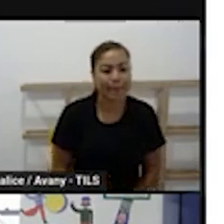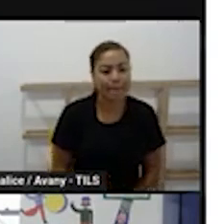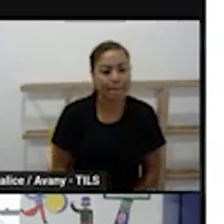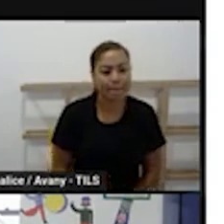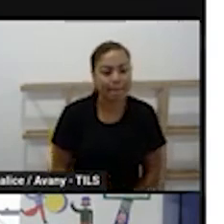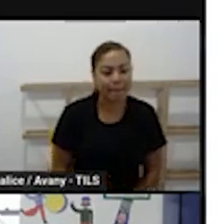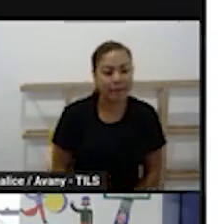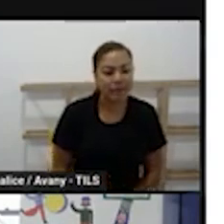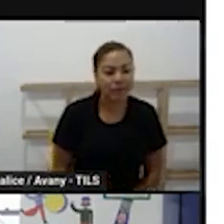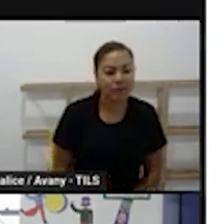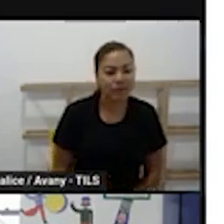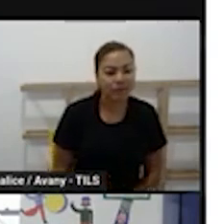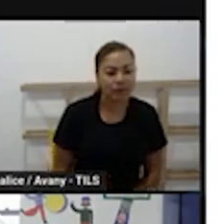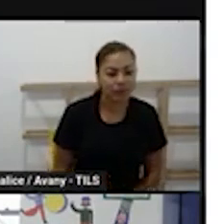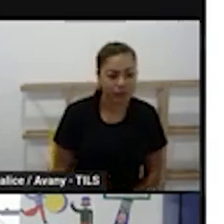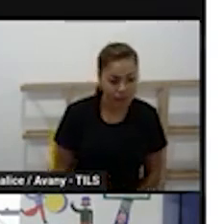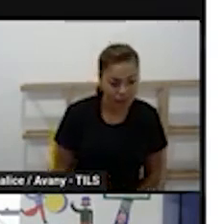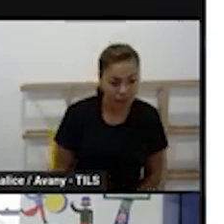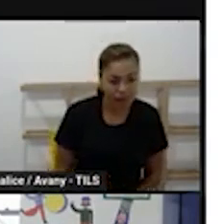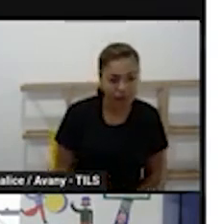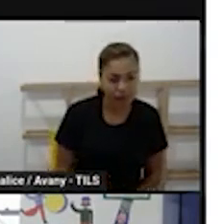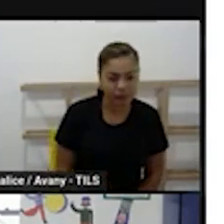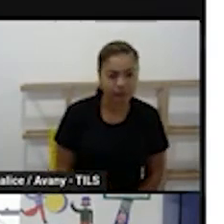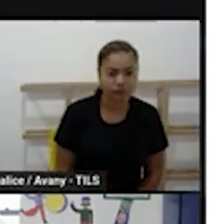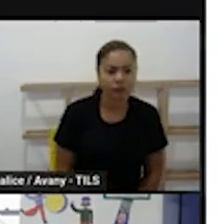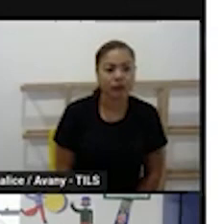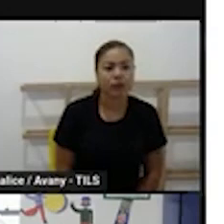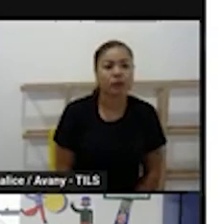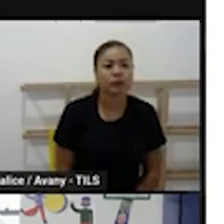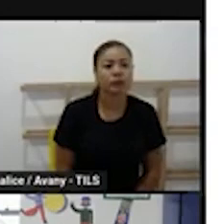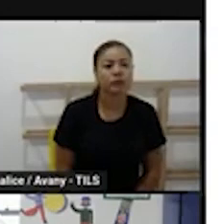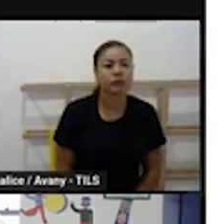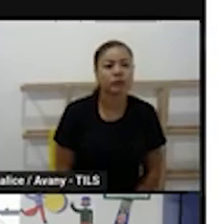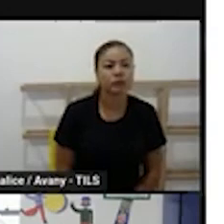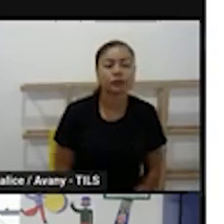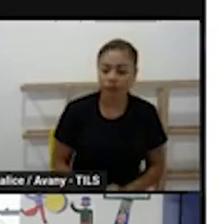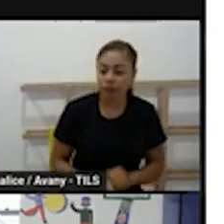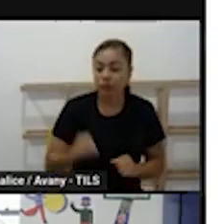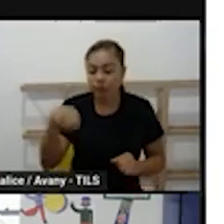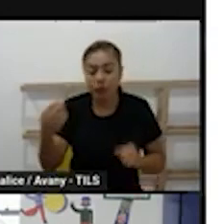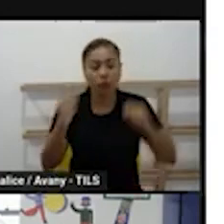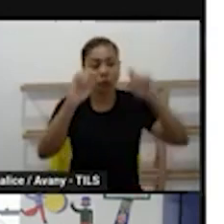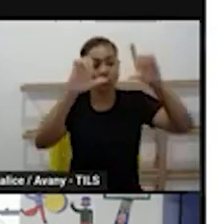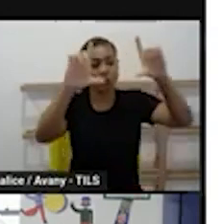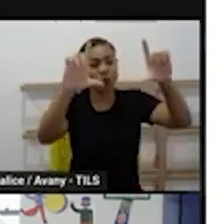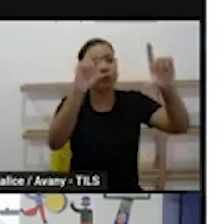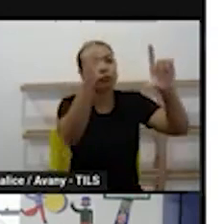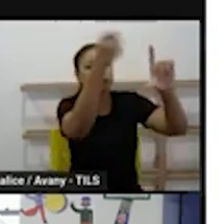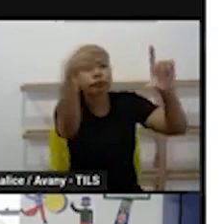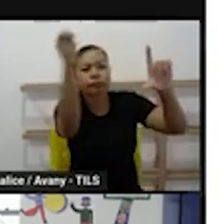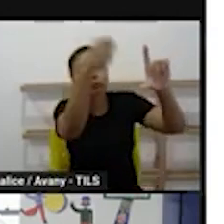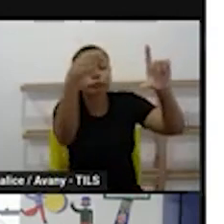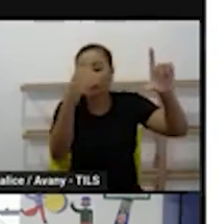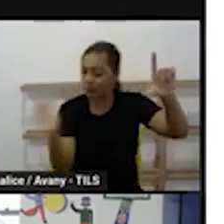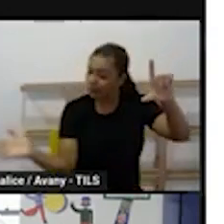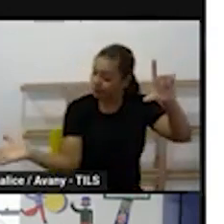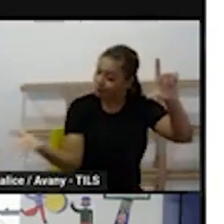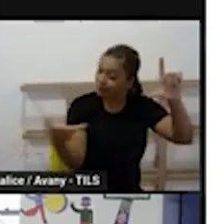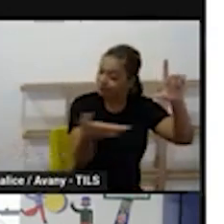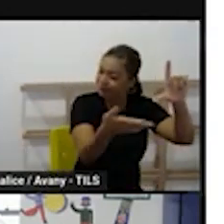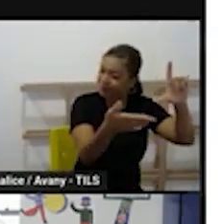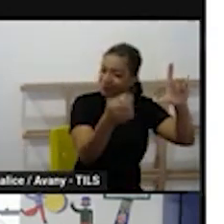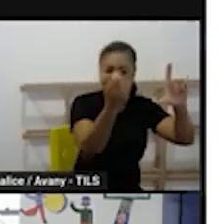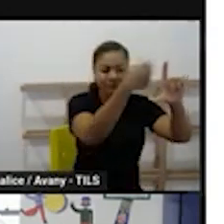importante significativo para a criança quando você escreve junto com elas no quadro e vai dizendo ali o que você escreveu serve até de momento de